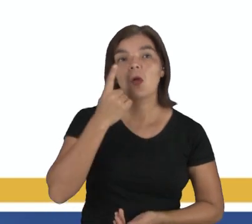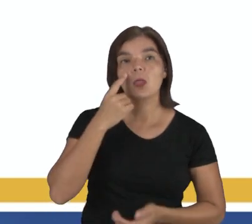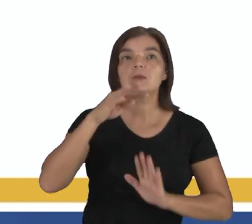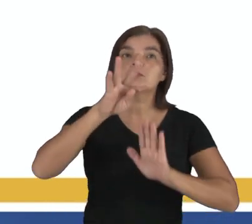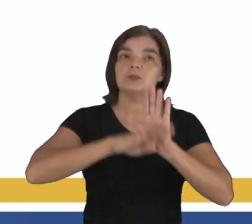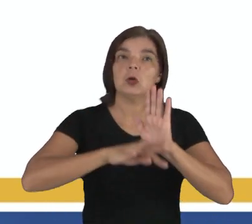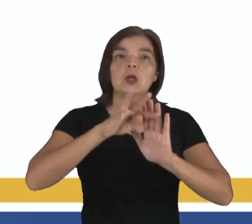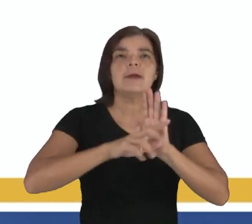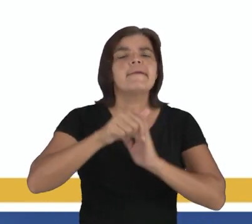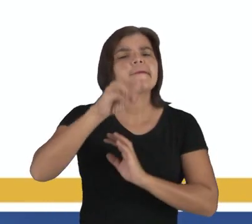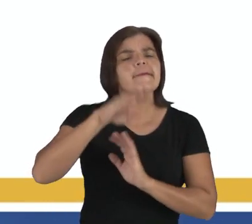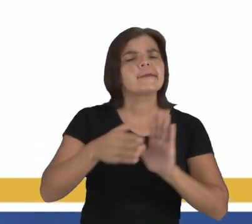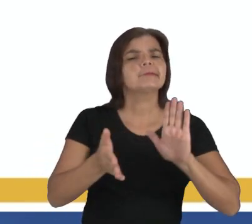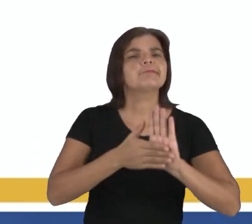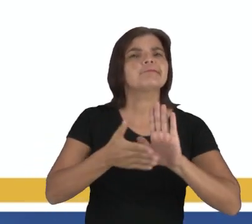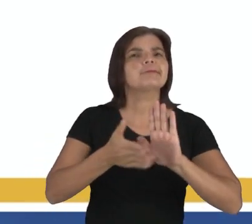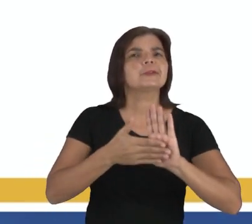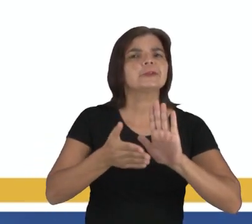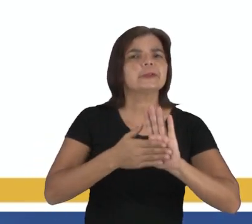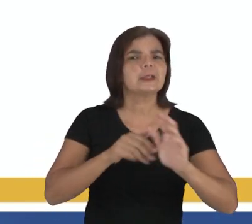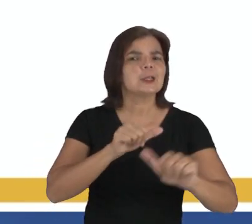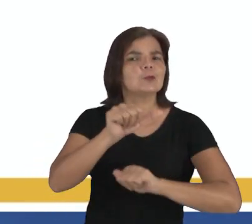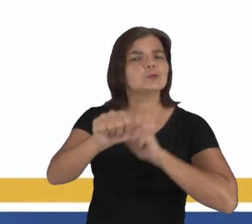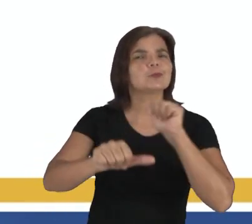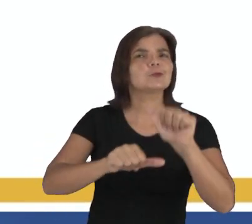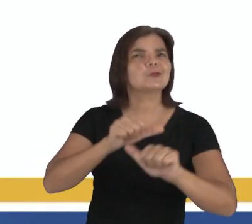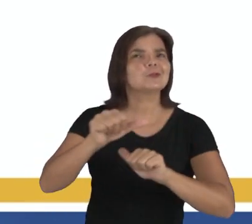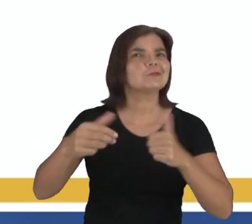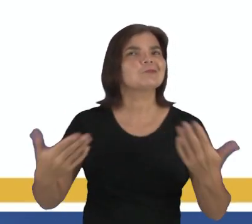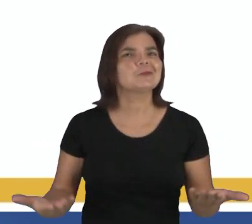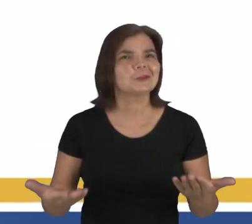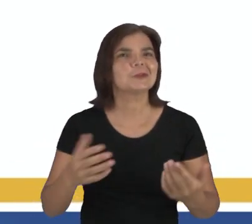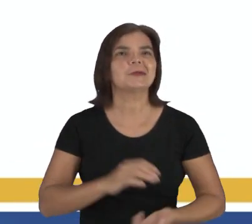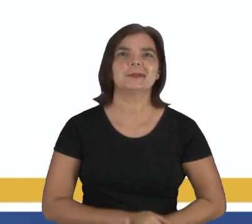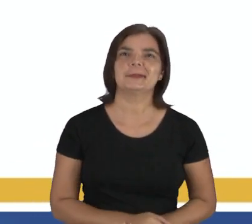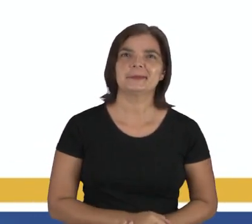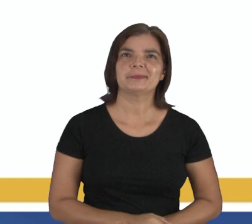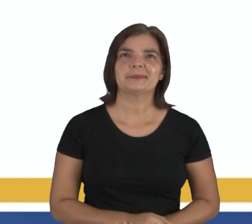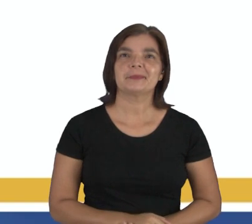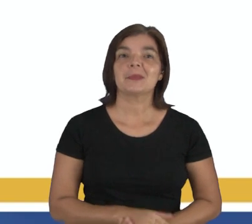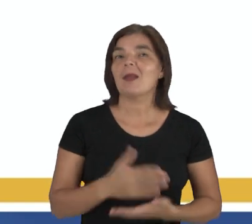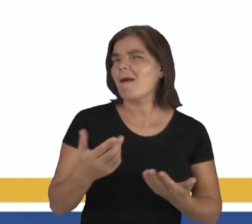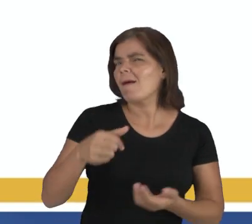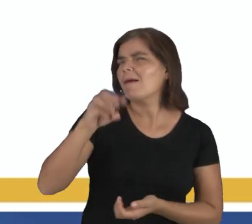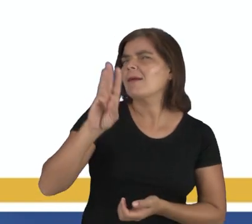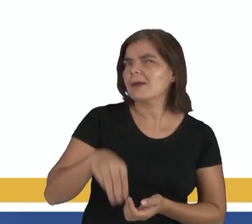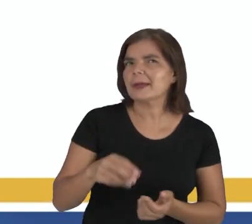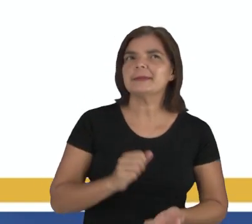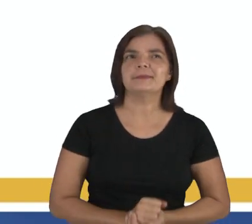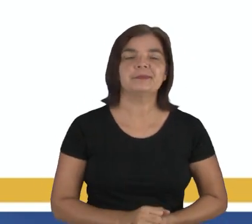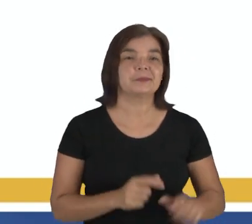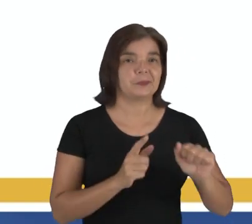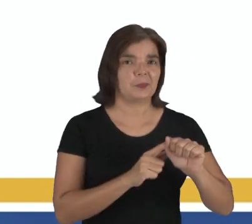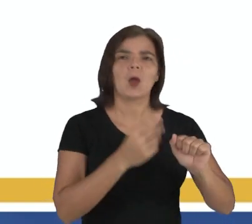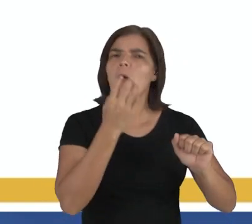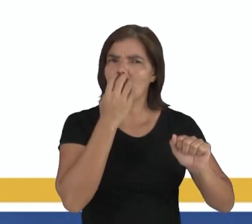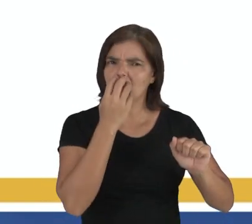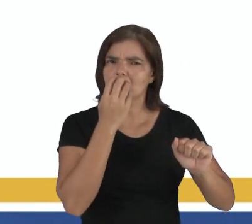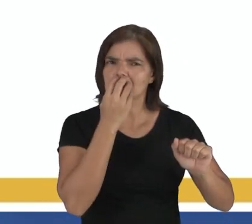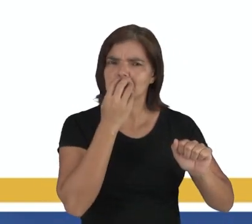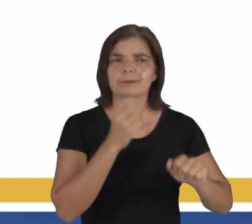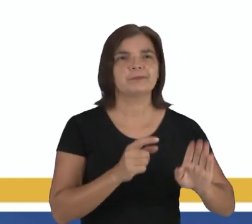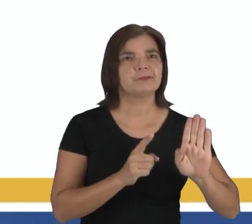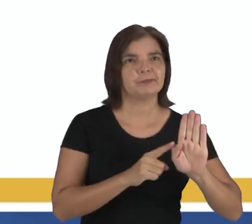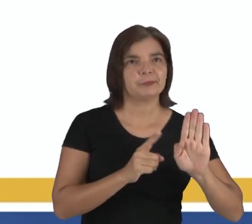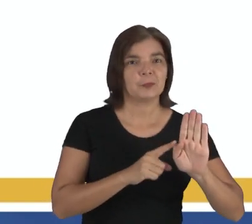infere-se desse texto de quem faz a proposta da troca é quem? O um cachorro,